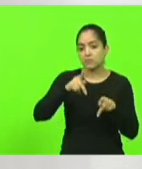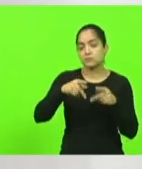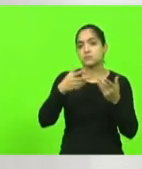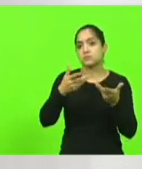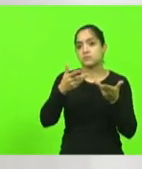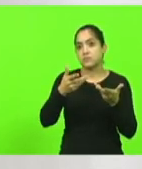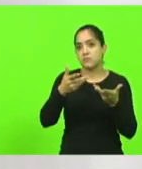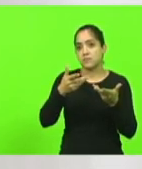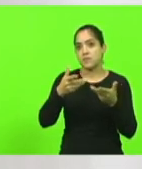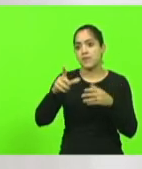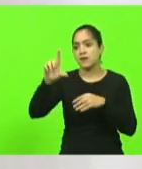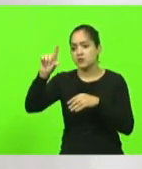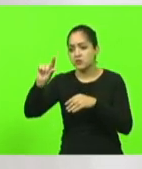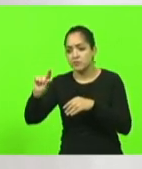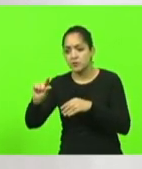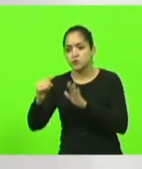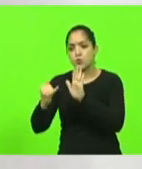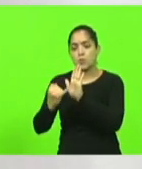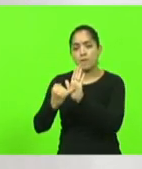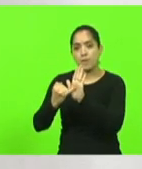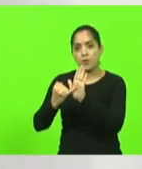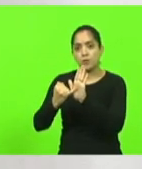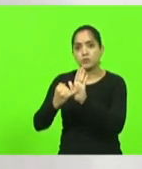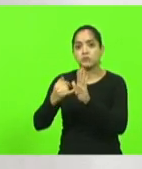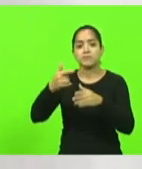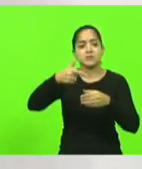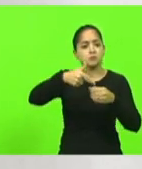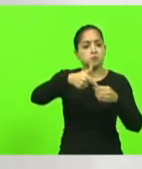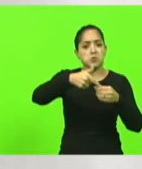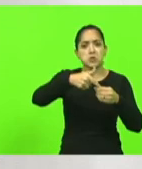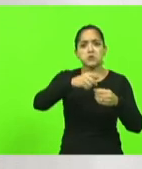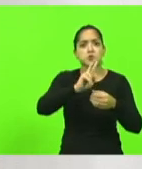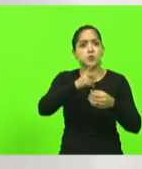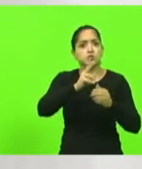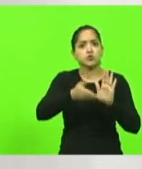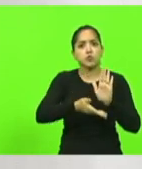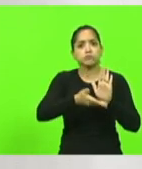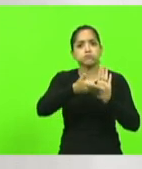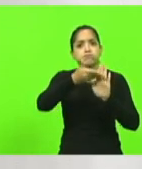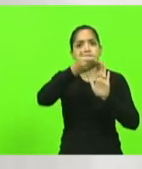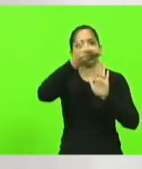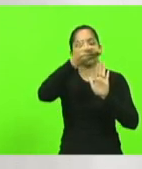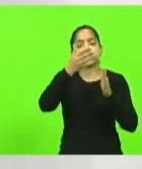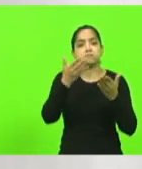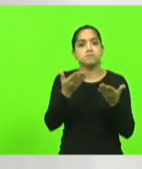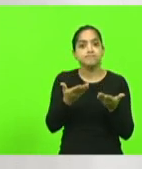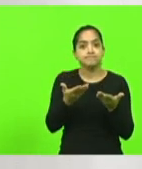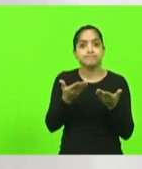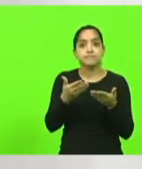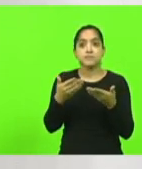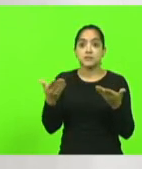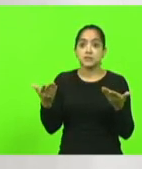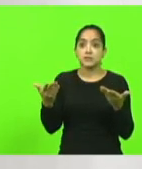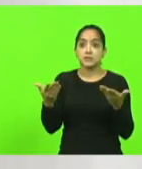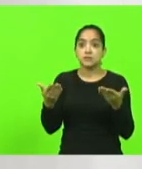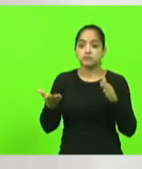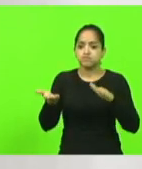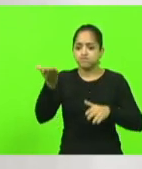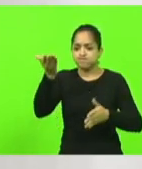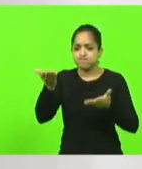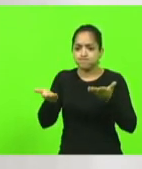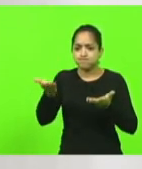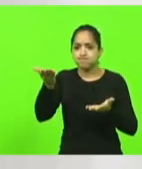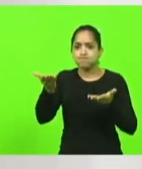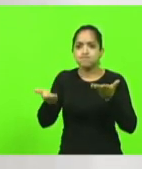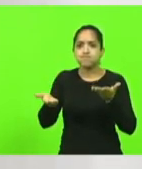o imposto e o preço do combustível não abaixou na ponta. Então, esse recurso